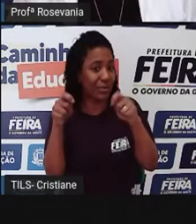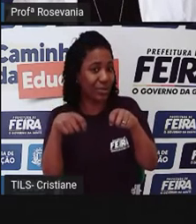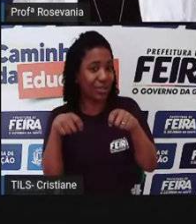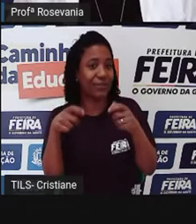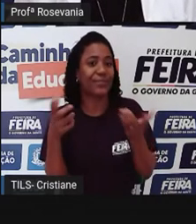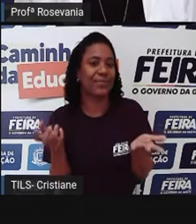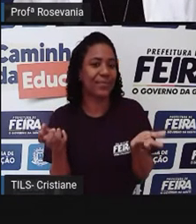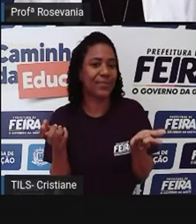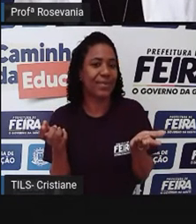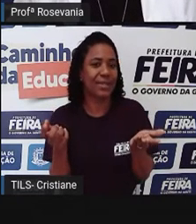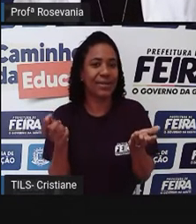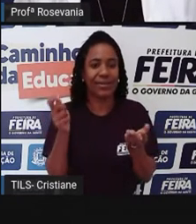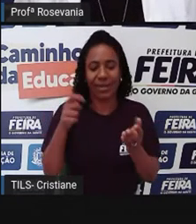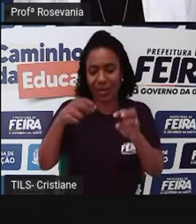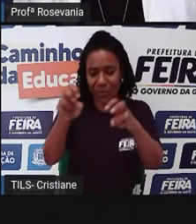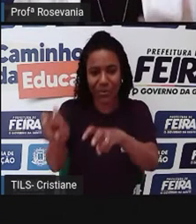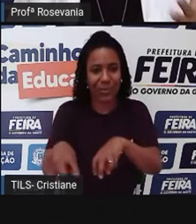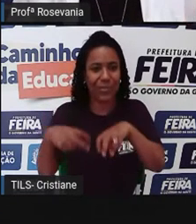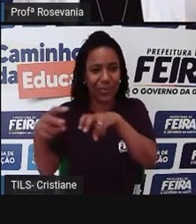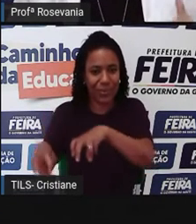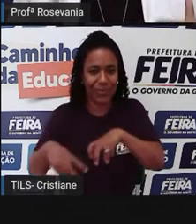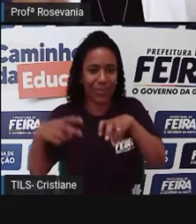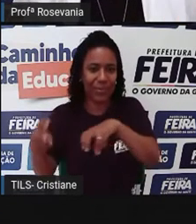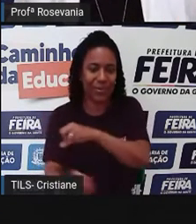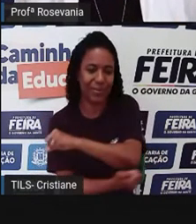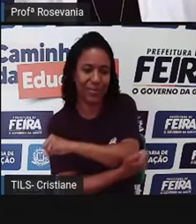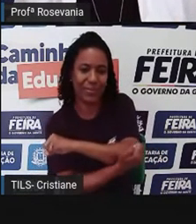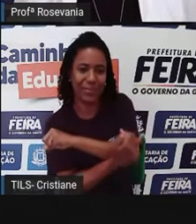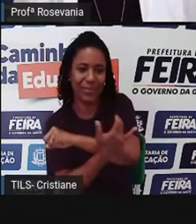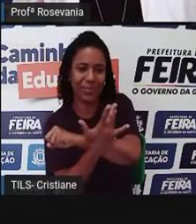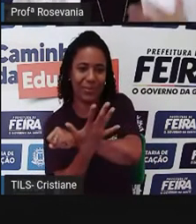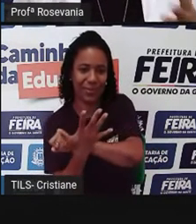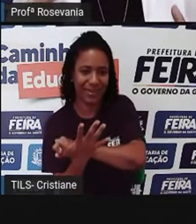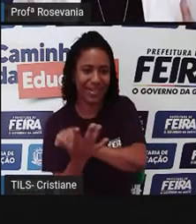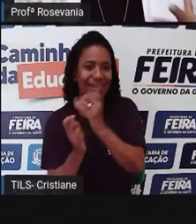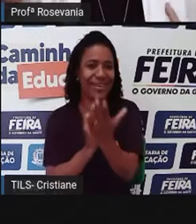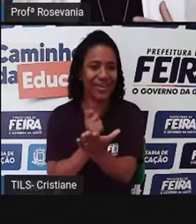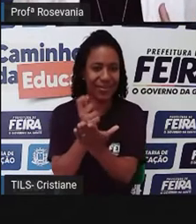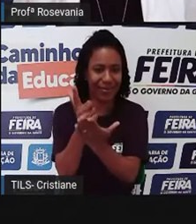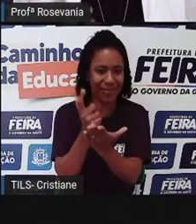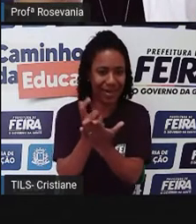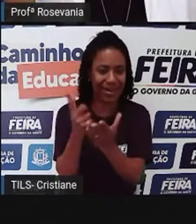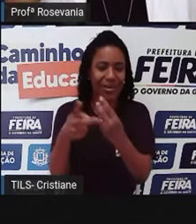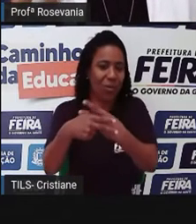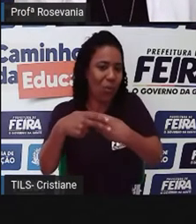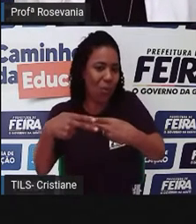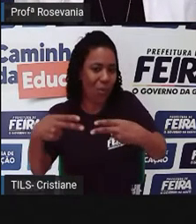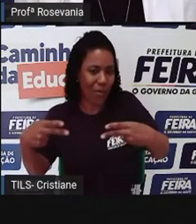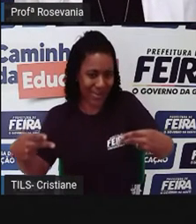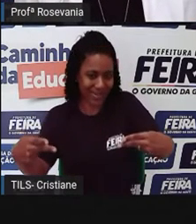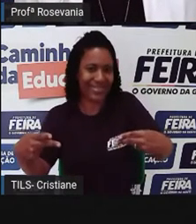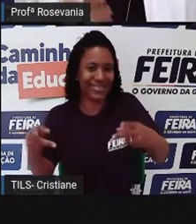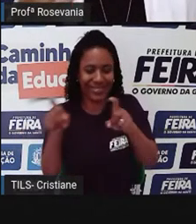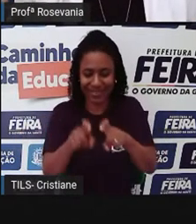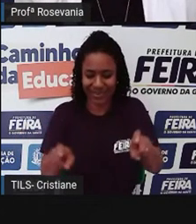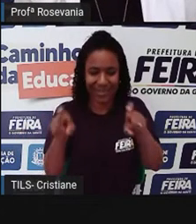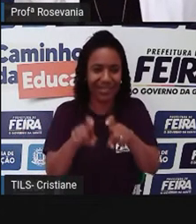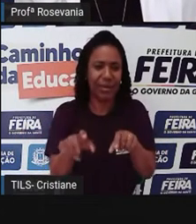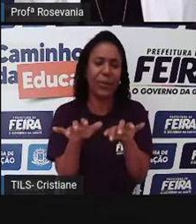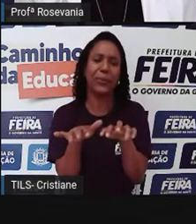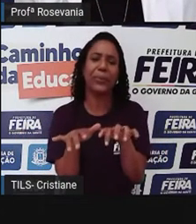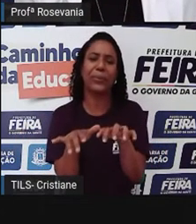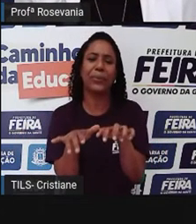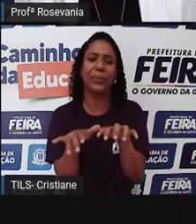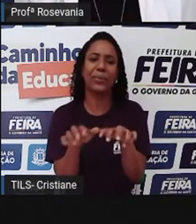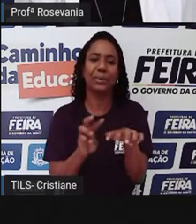principalmente ligadas, né, à agricultura, boa parte dela já era feita, né, a compra e venda desses produtos através de sites, através,